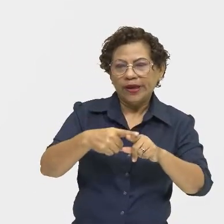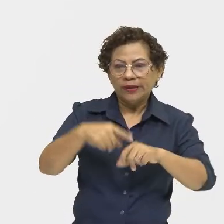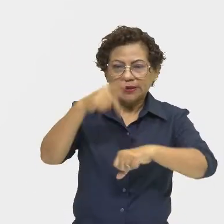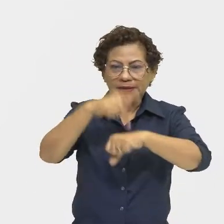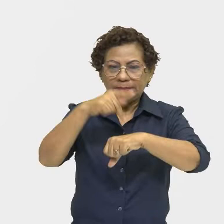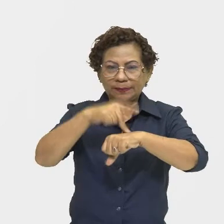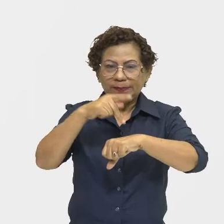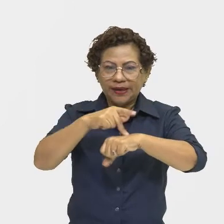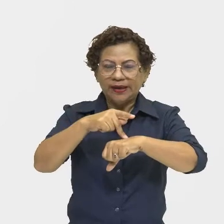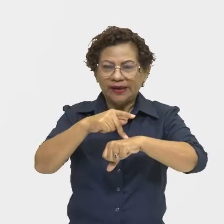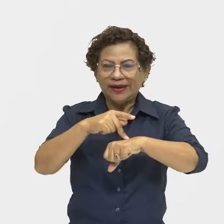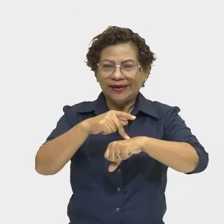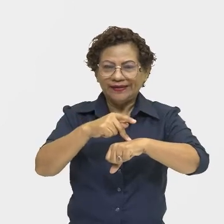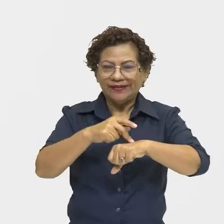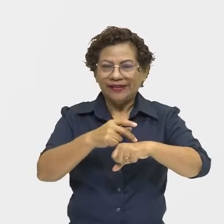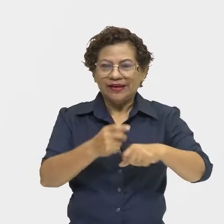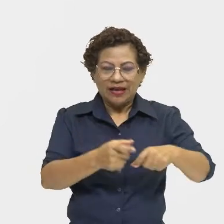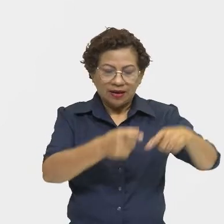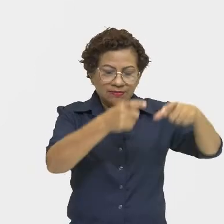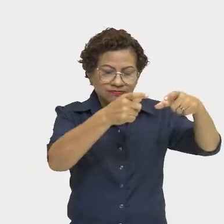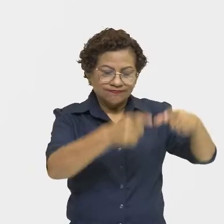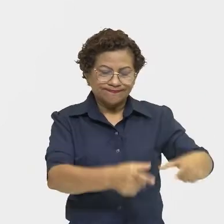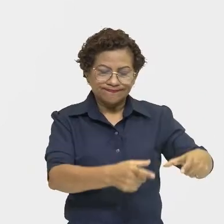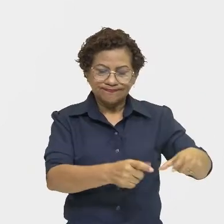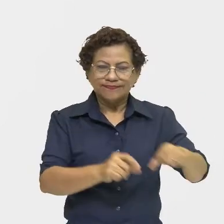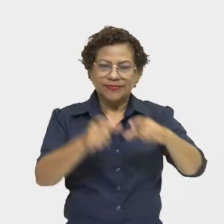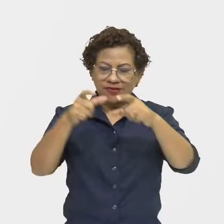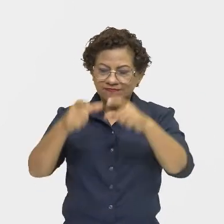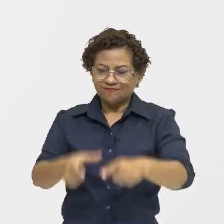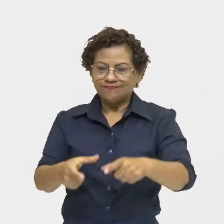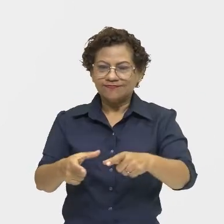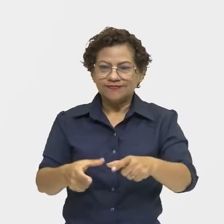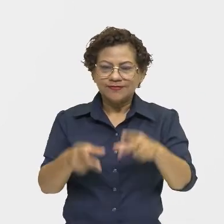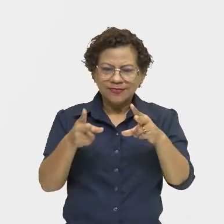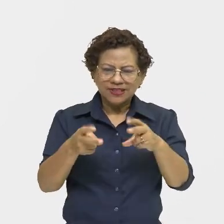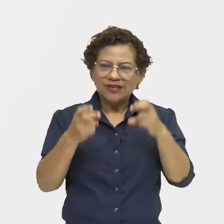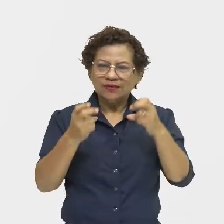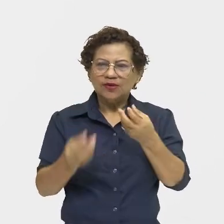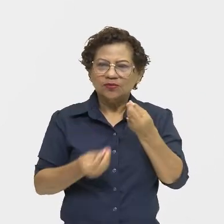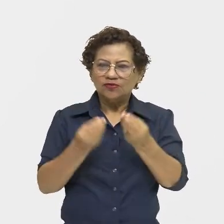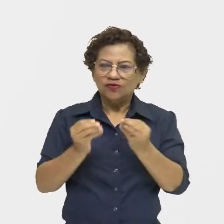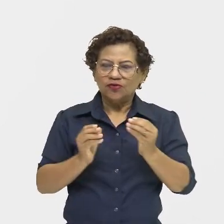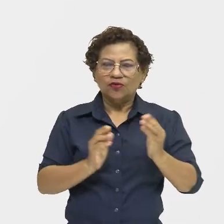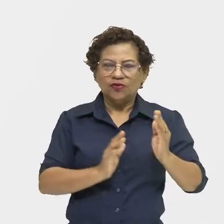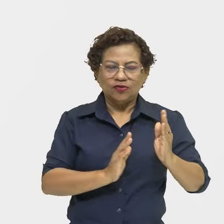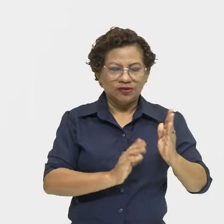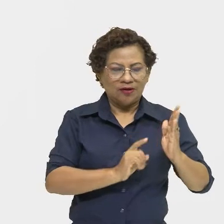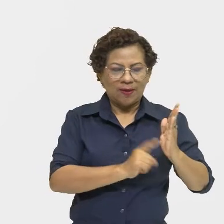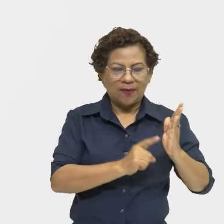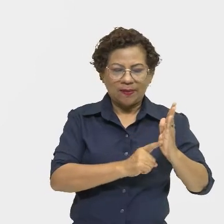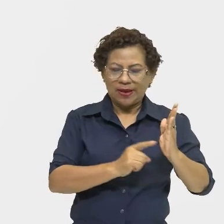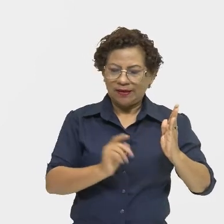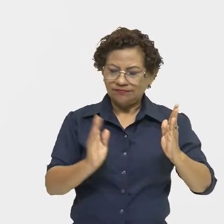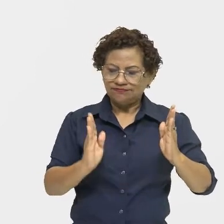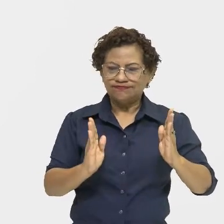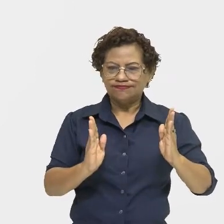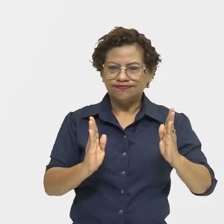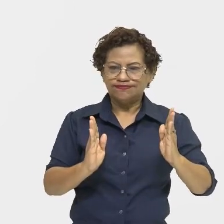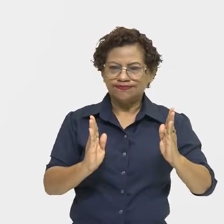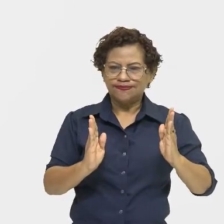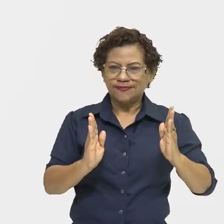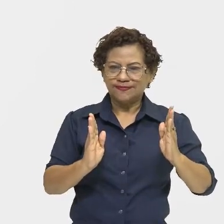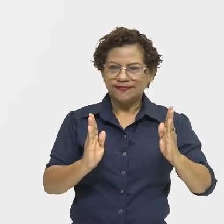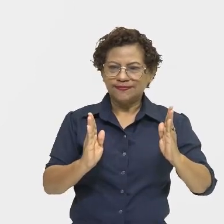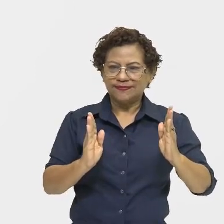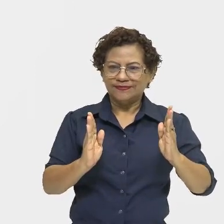verticalmente no chão, como se fossem paredes e uma grande pedra era colocada horizontalmente